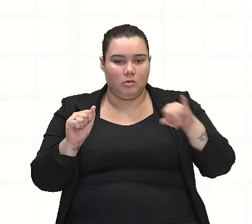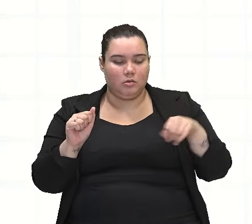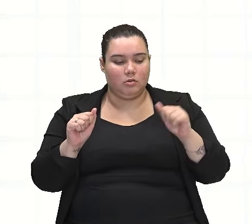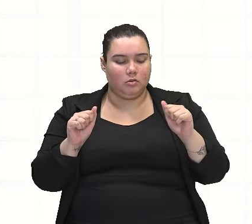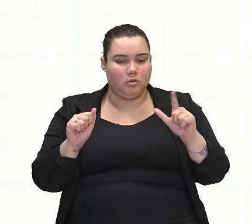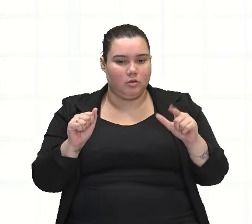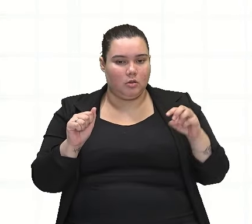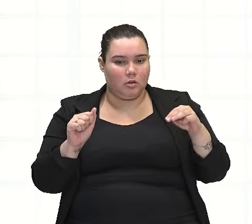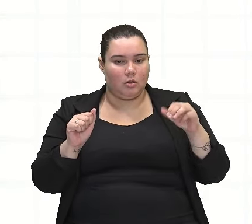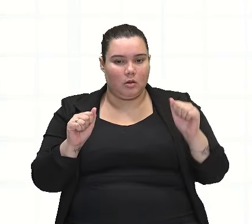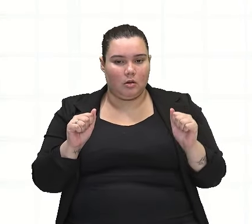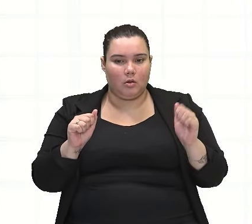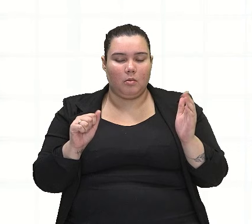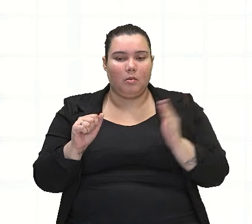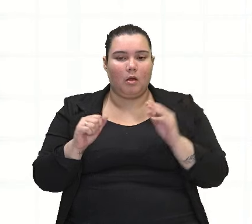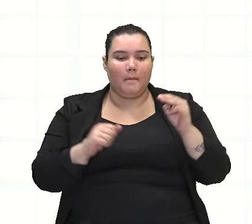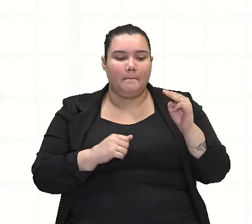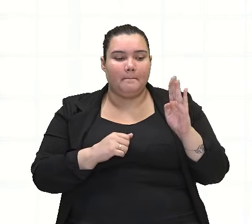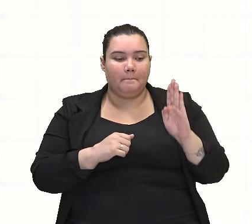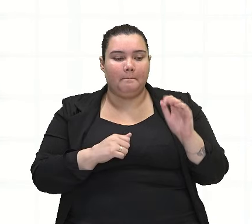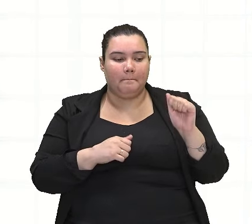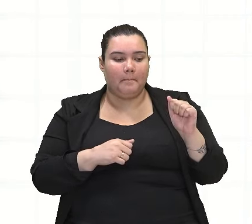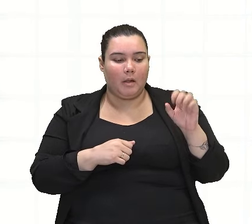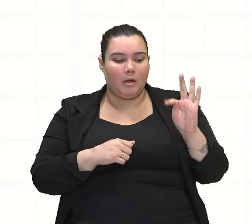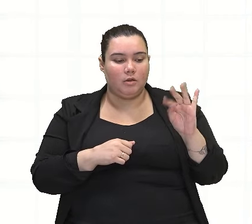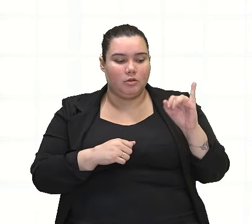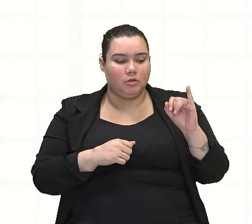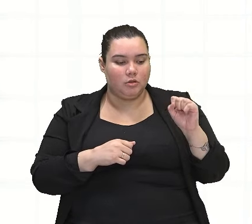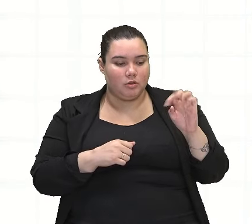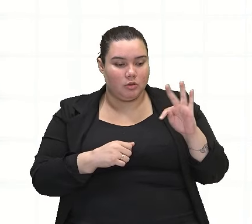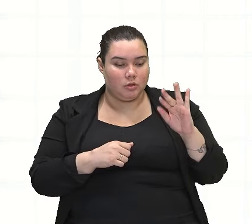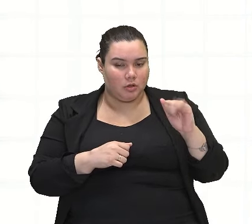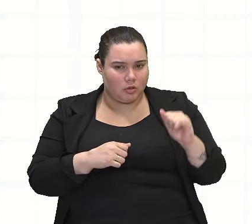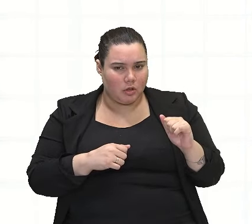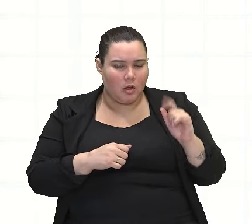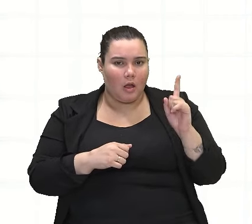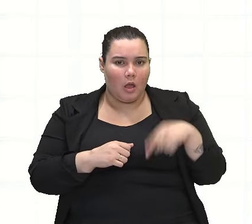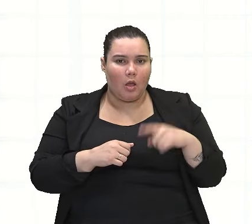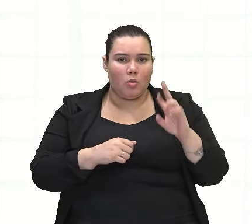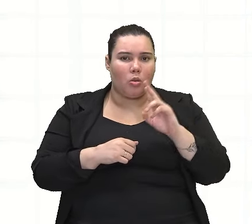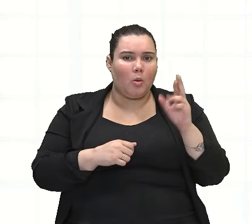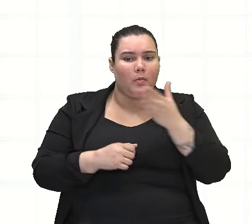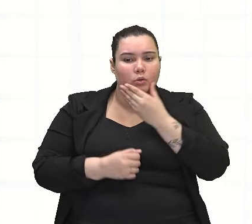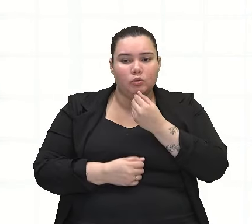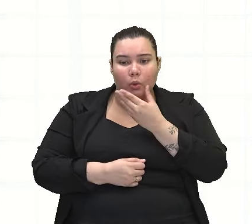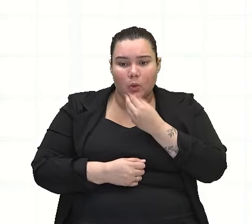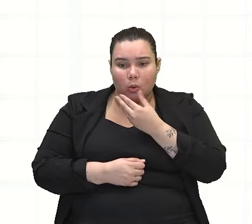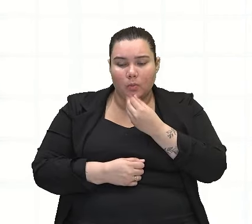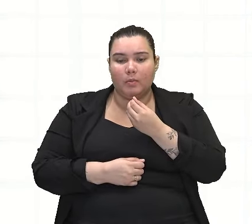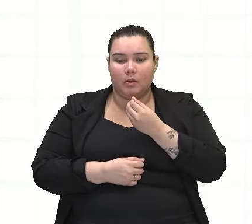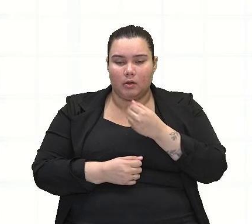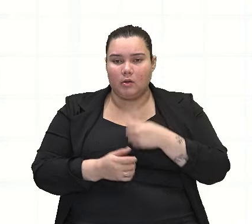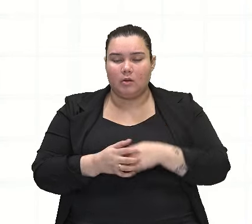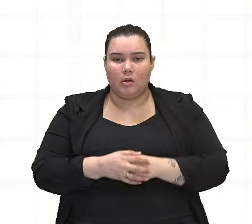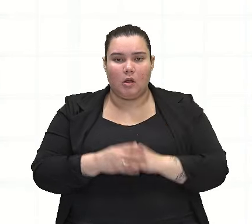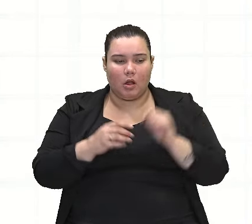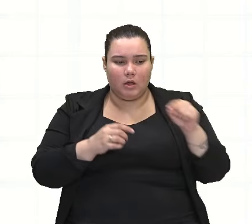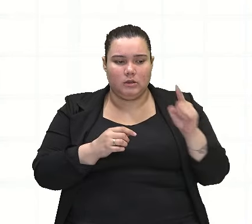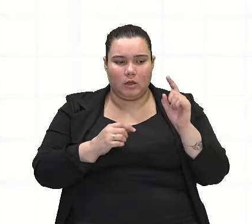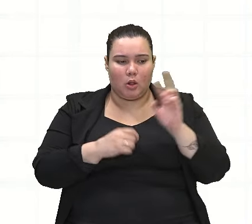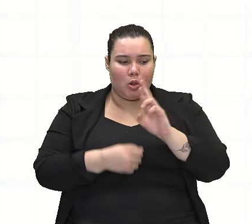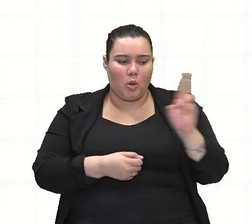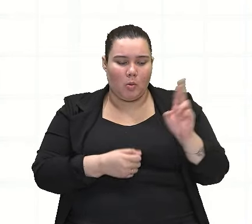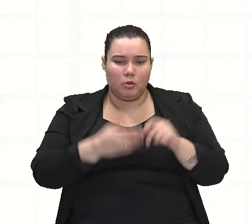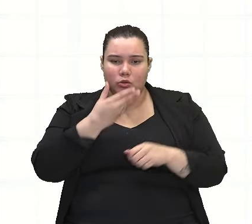Observem, Djalma Batista é o nome masculino. Ok? E, observem que esse nome masculino aí,